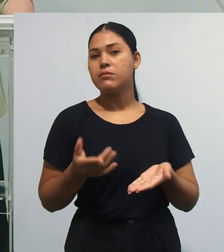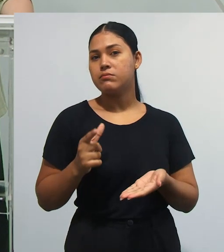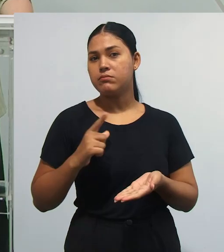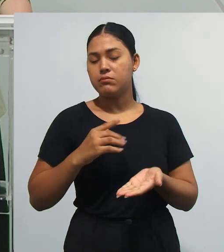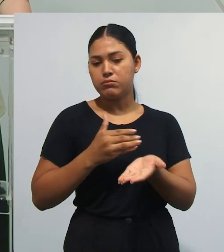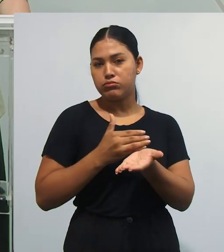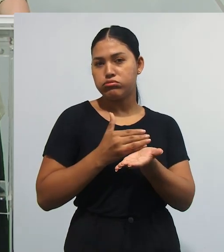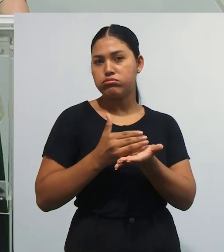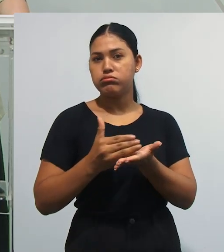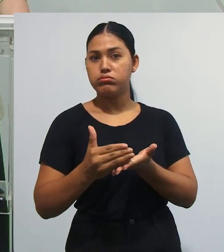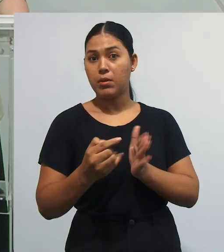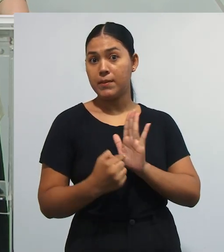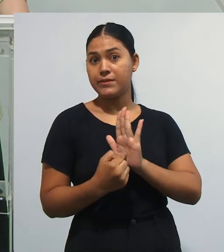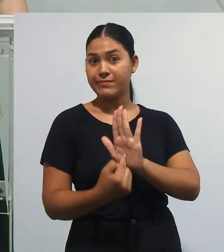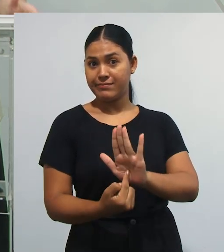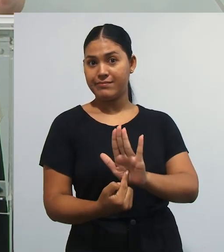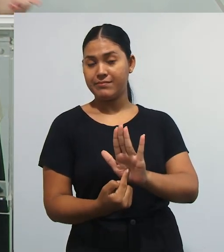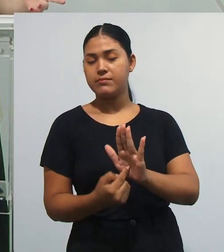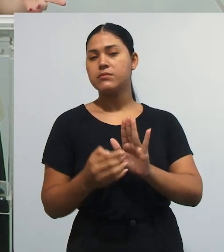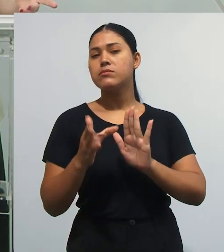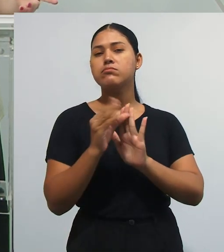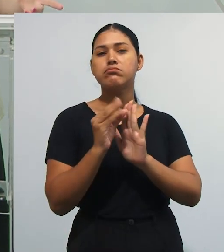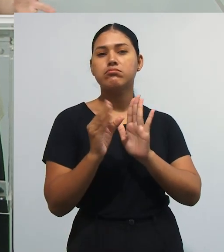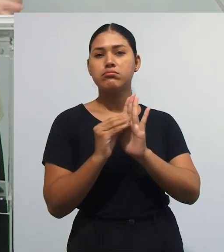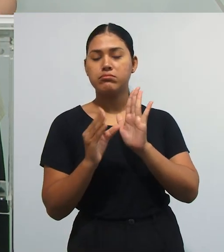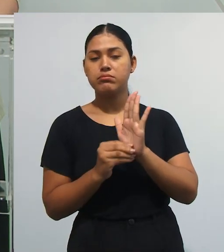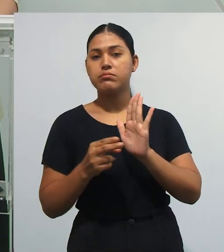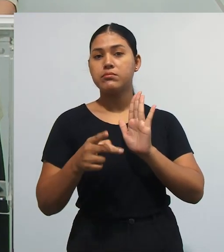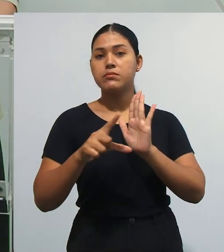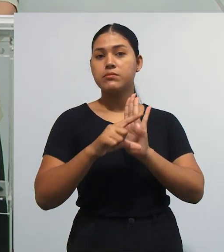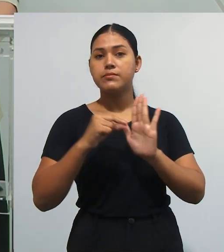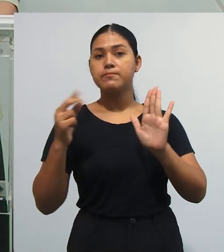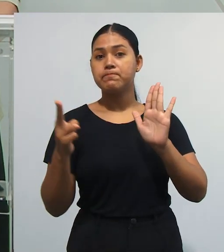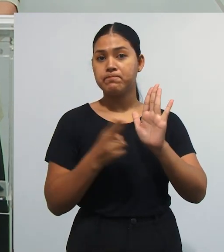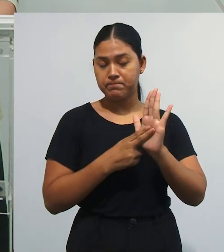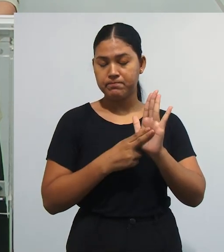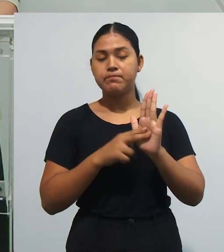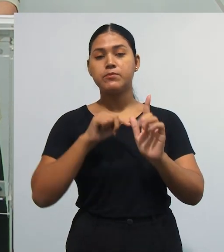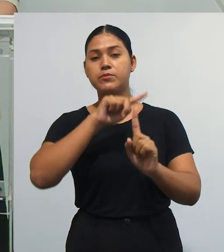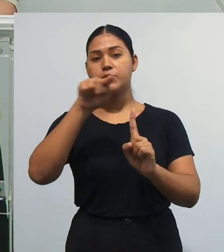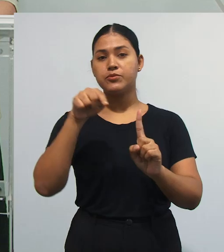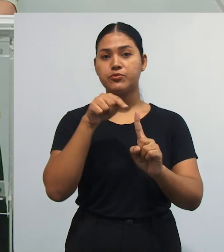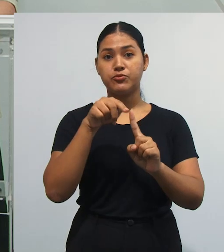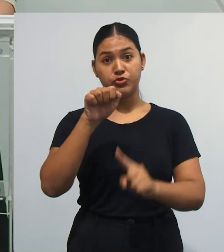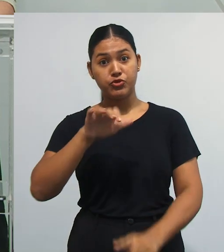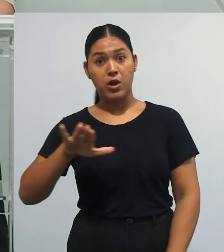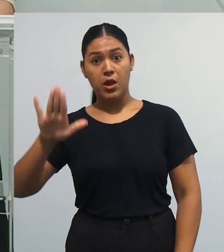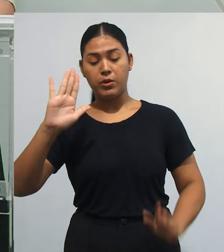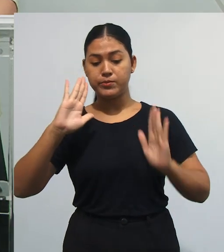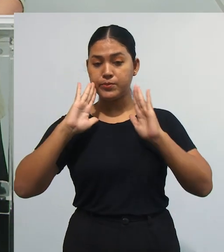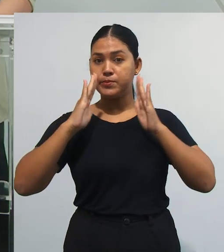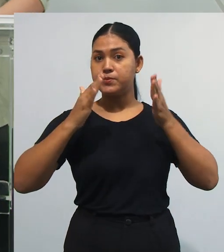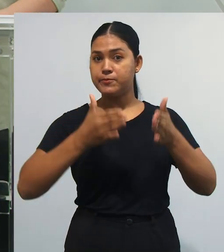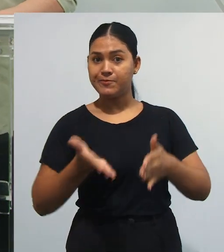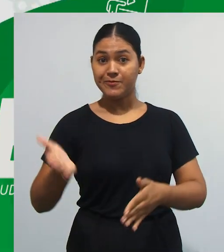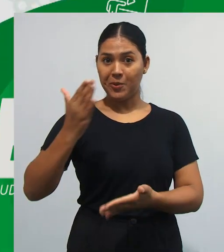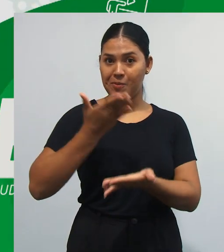vamos seguir para a apresentação dos seus conteúdos de inventa, seus objetivos gerais e específicos. Vamos começar?